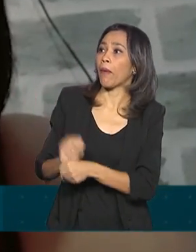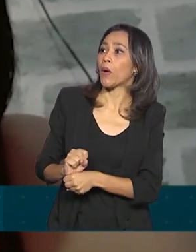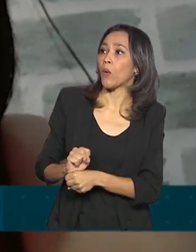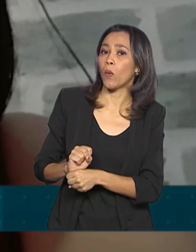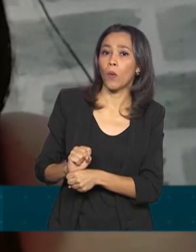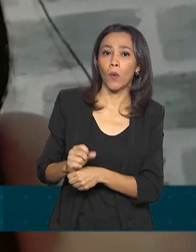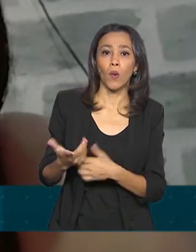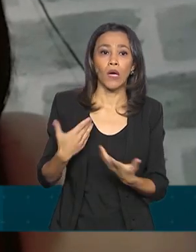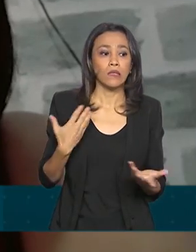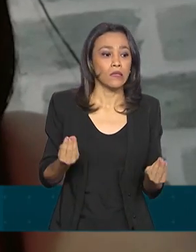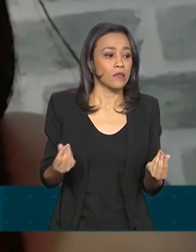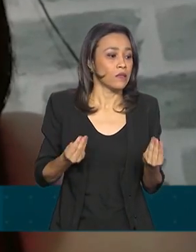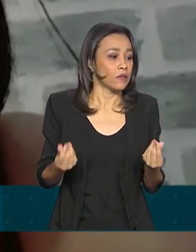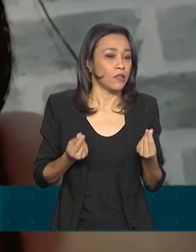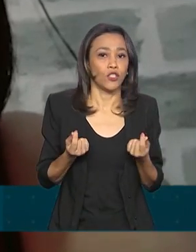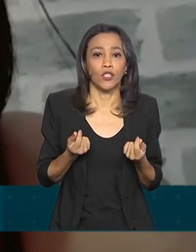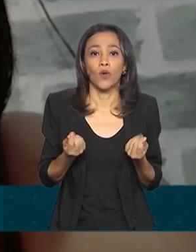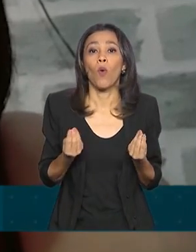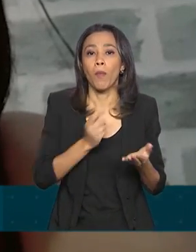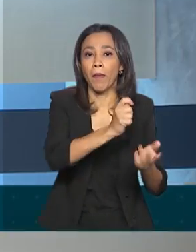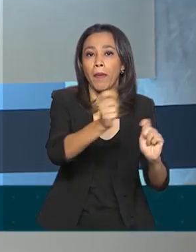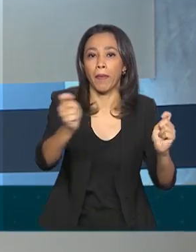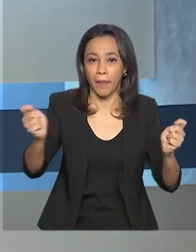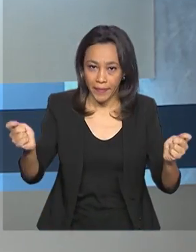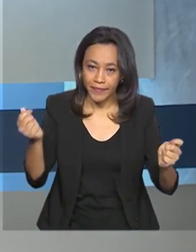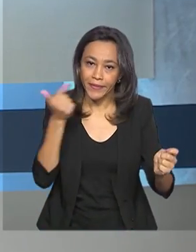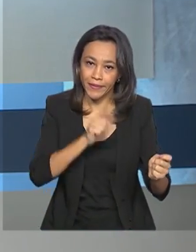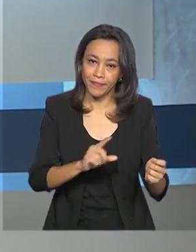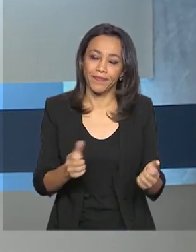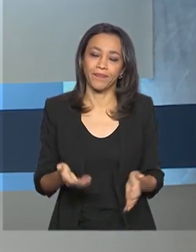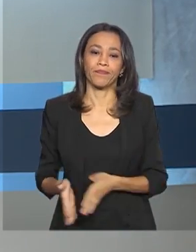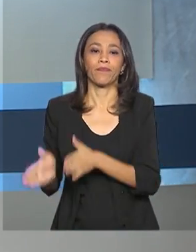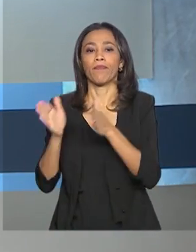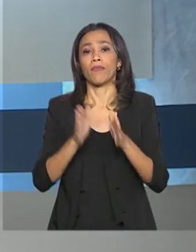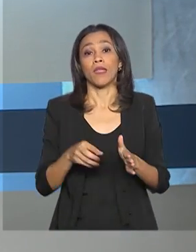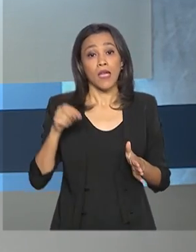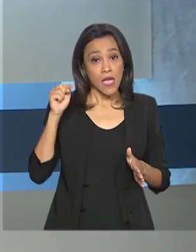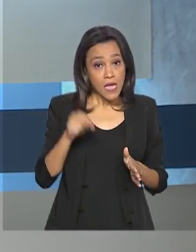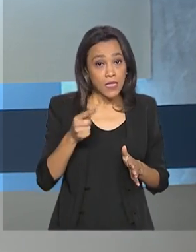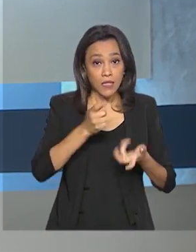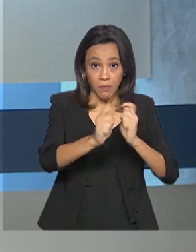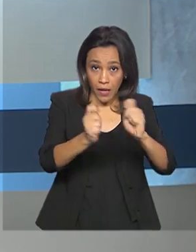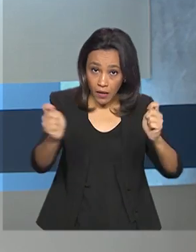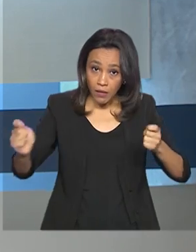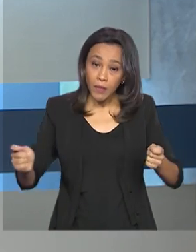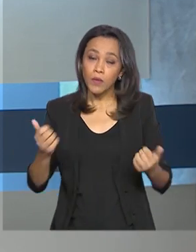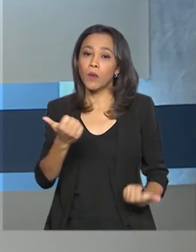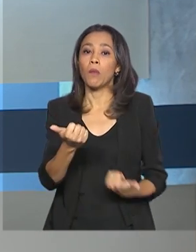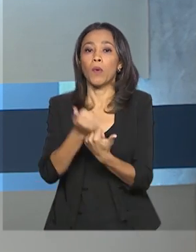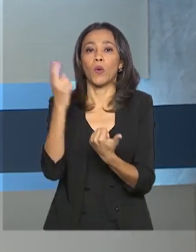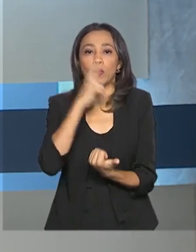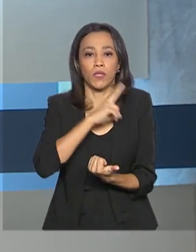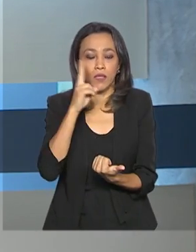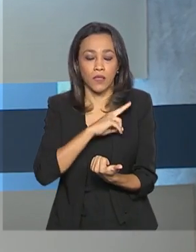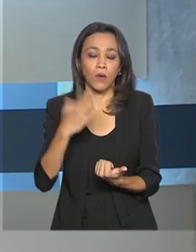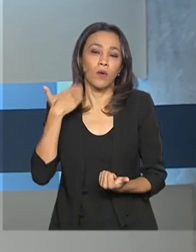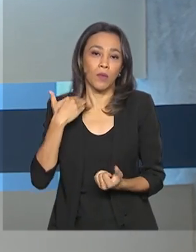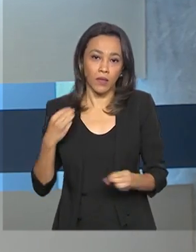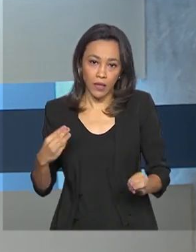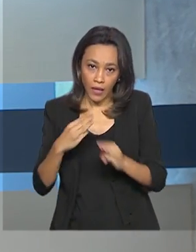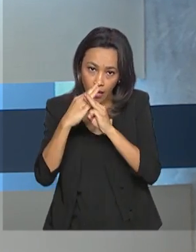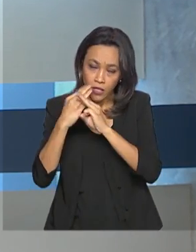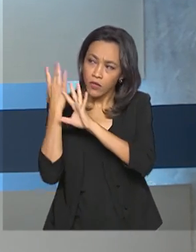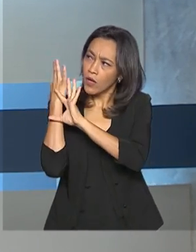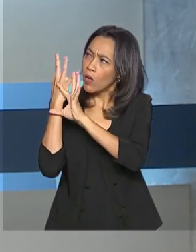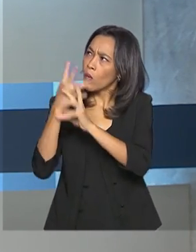ter esse recurso para fazer os pagamentos. E além desses pagamentos do auxílio emergencial, a Caixa Econômica Federal fez um